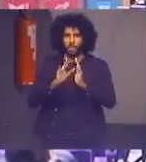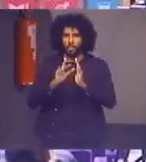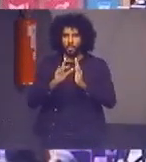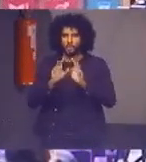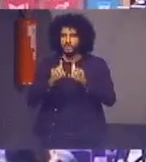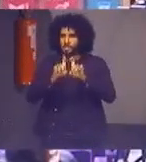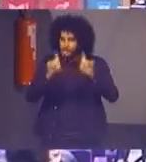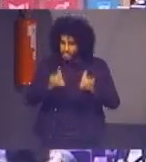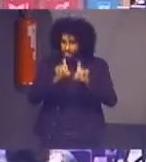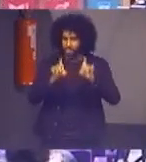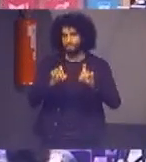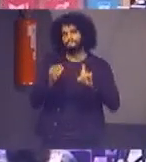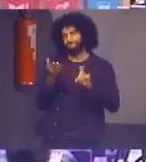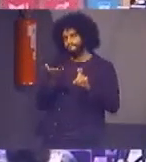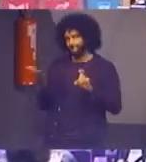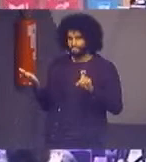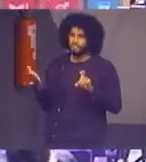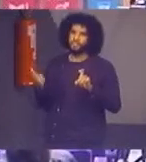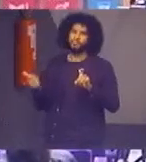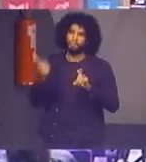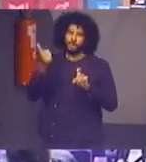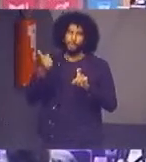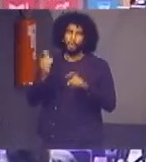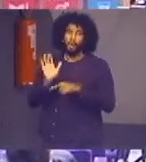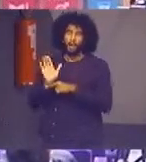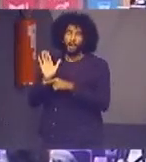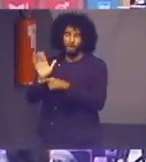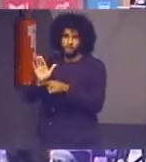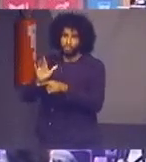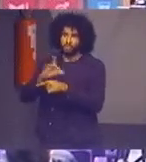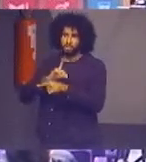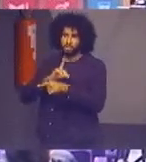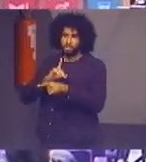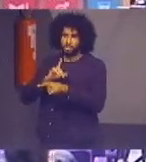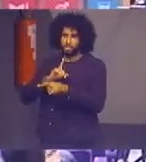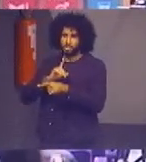eletrônico conspira também em favor do